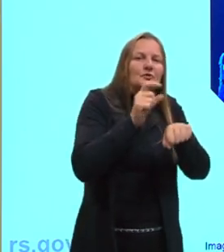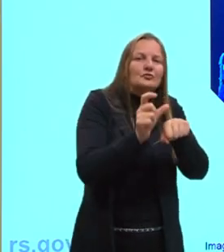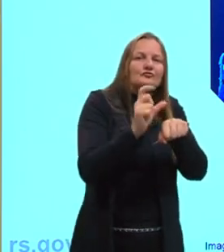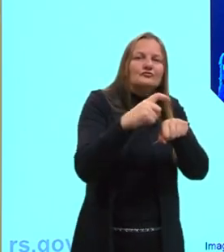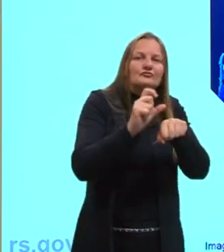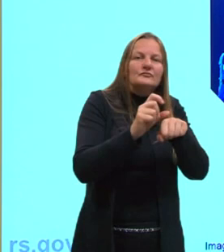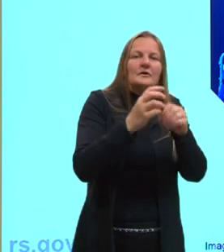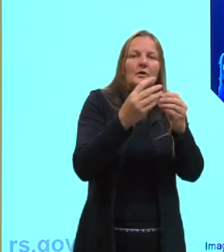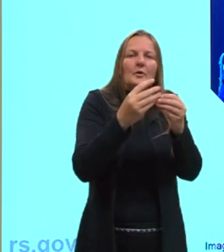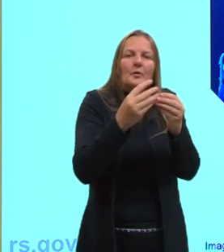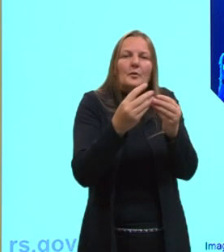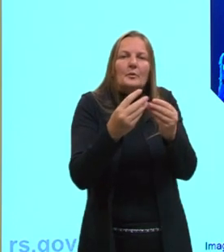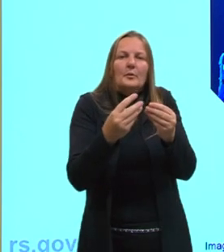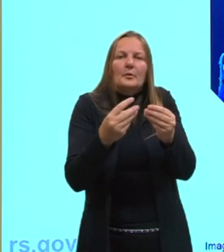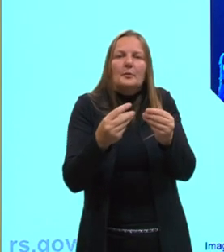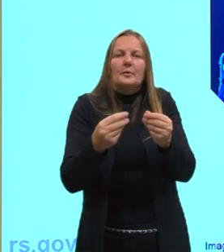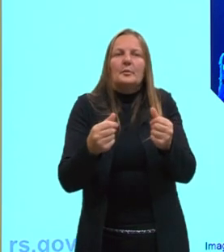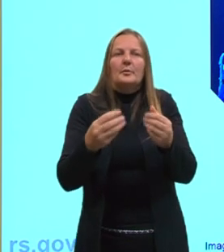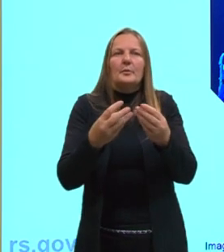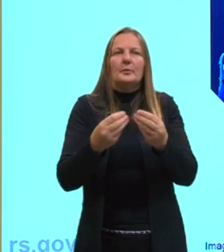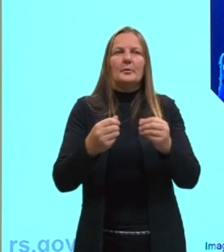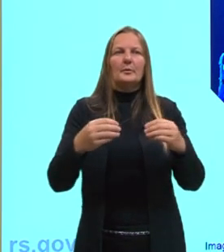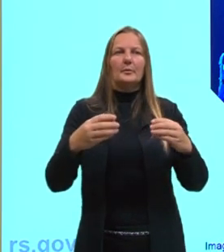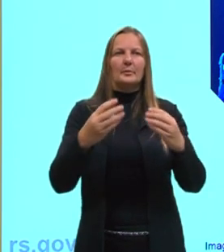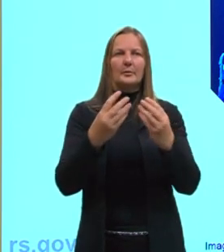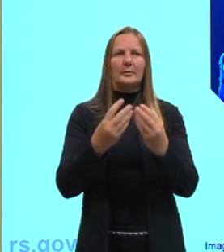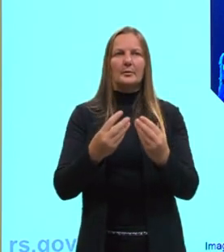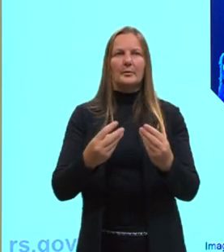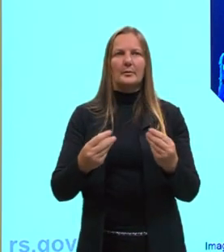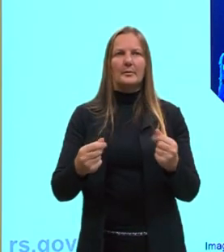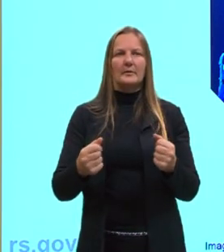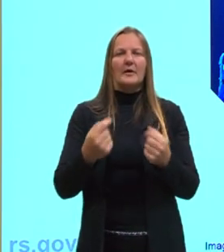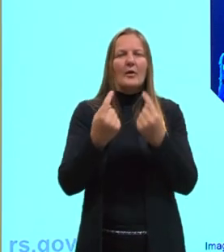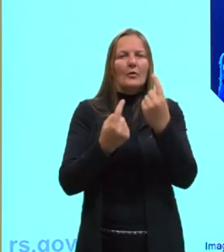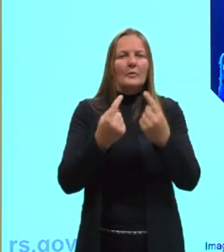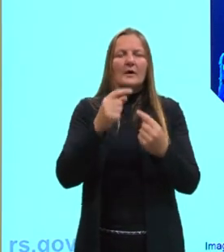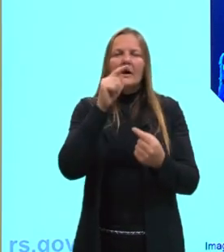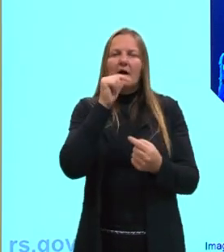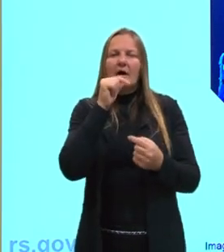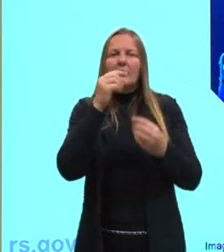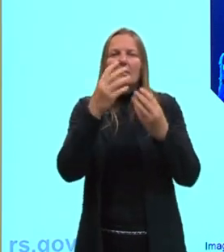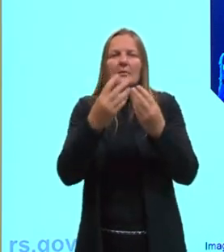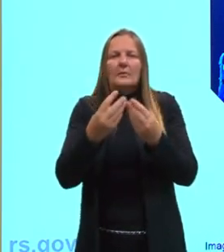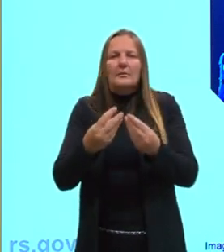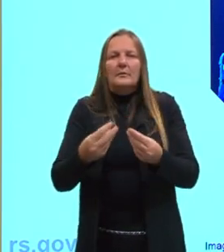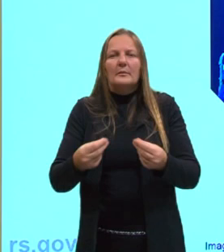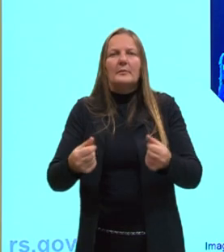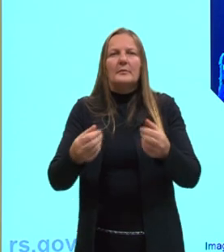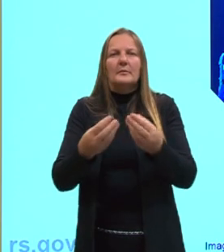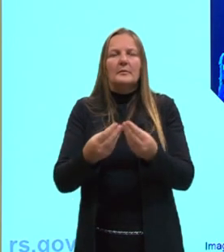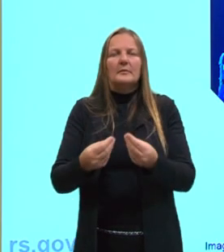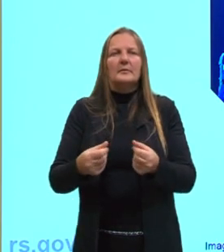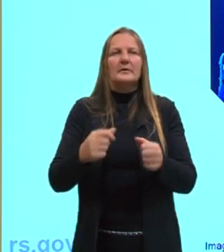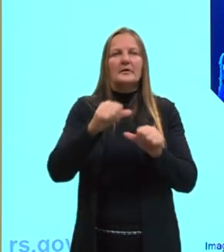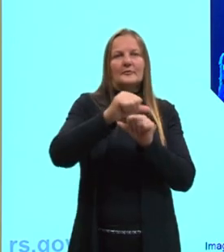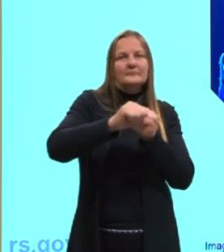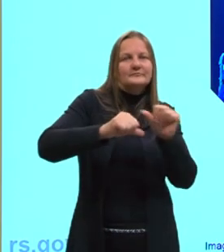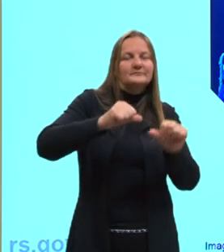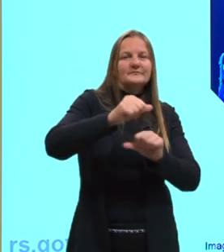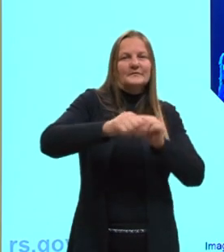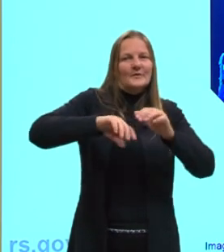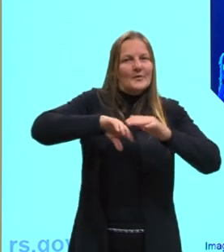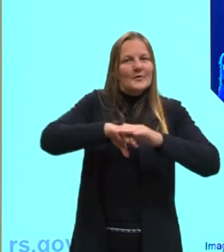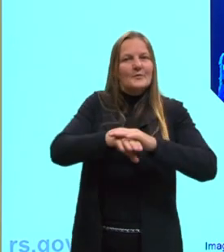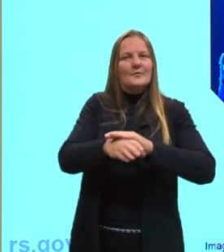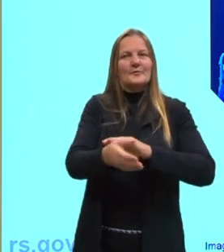derretendo, né? Ele está com algumas gotículas, né, de água já se criando na volta dele. Ele foi deixado, então,